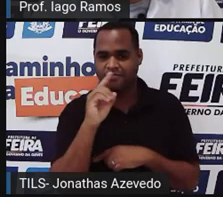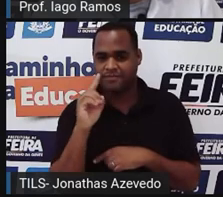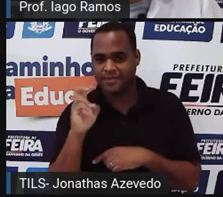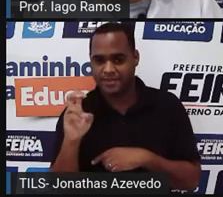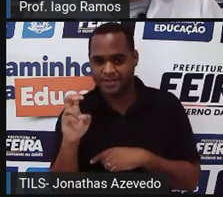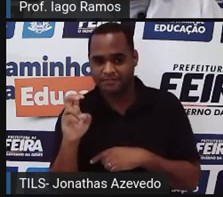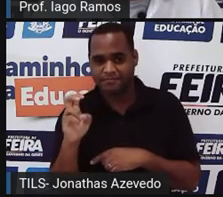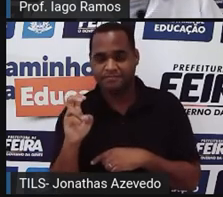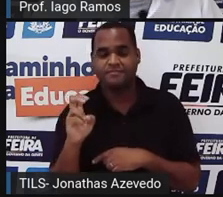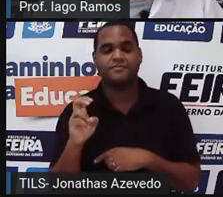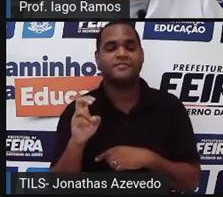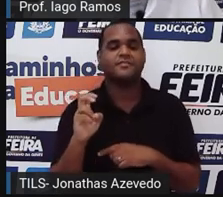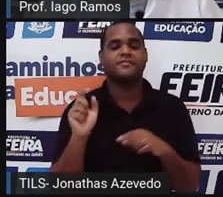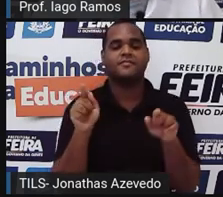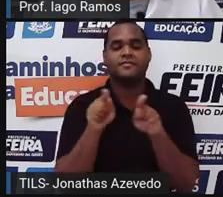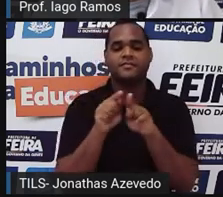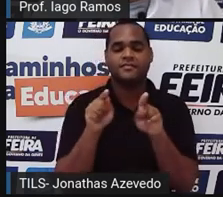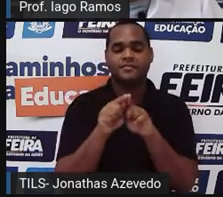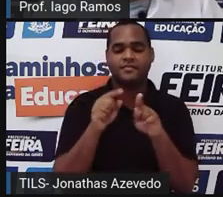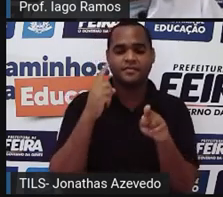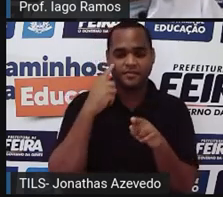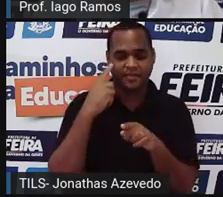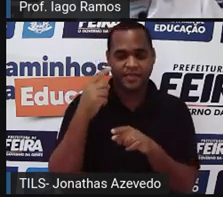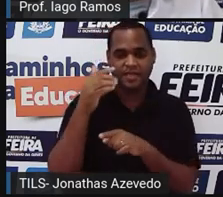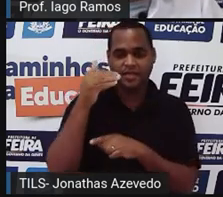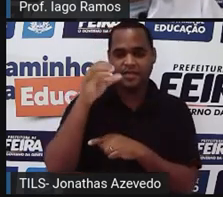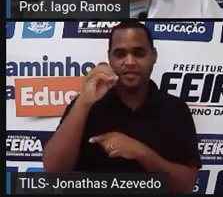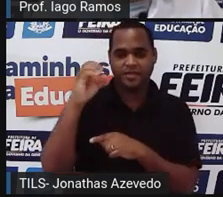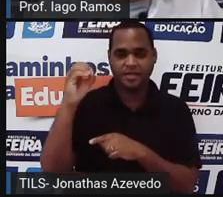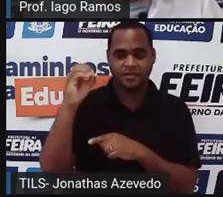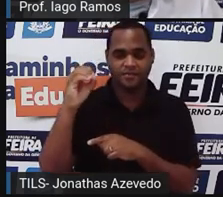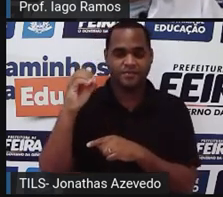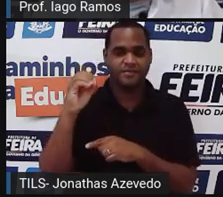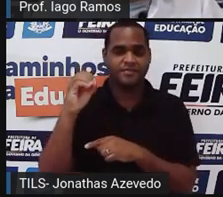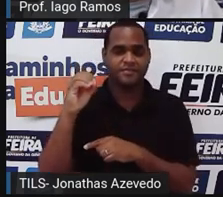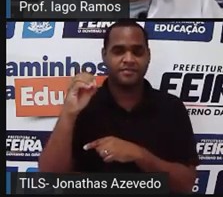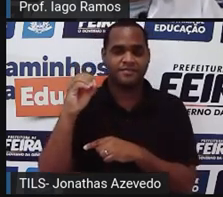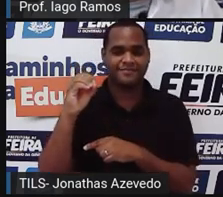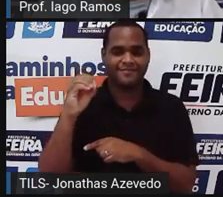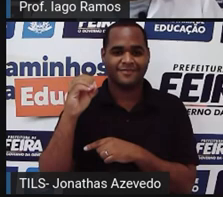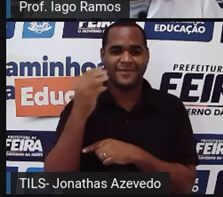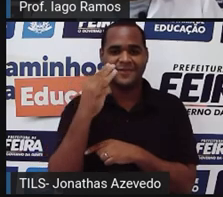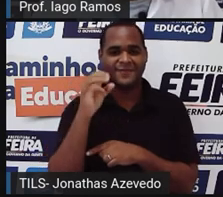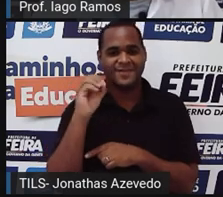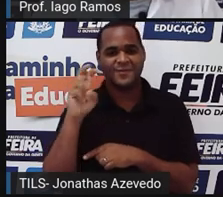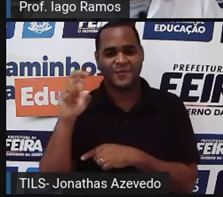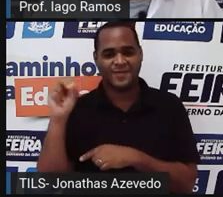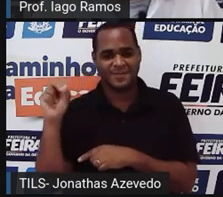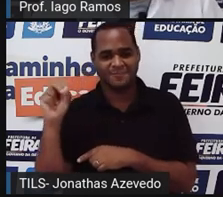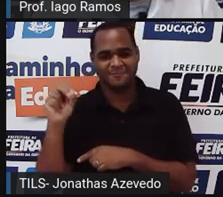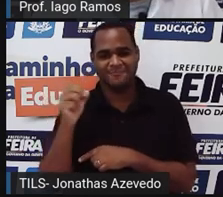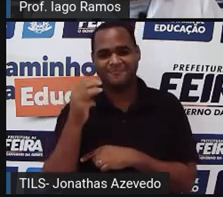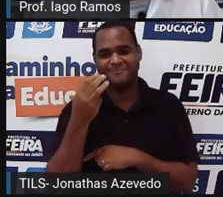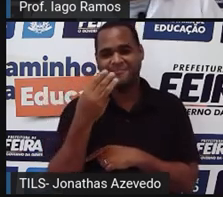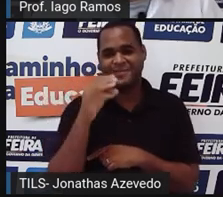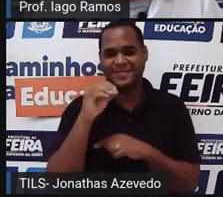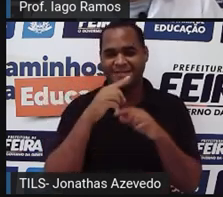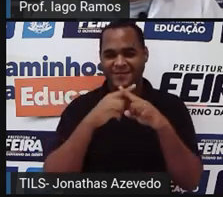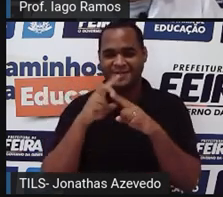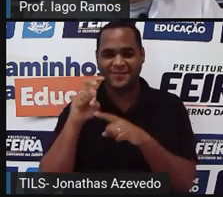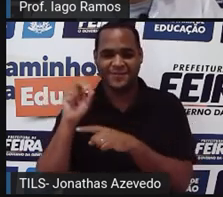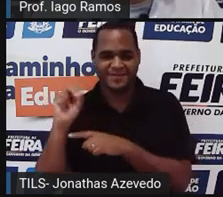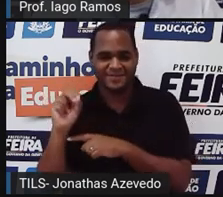e agora faz o outro. 100. Aliás, eu falei 30 vezes 15? Me desculpa.